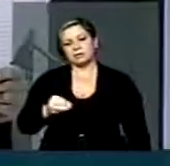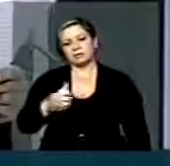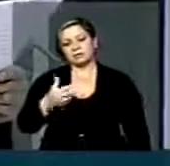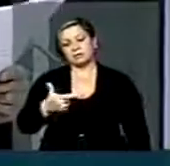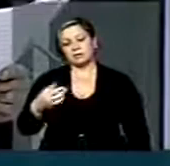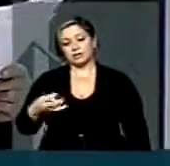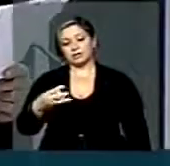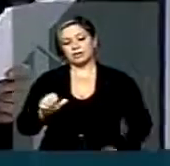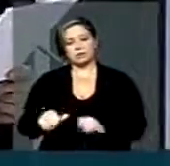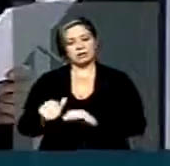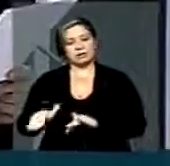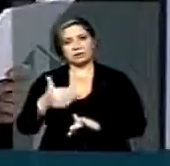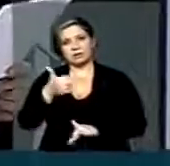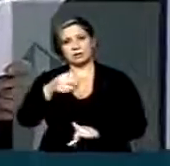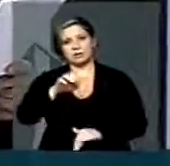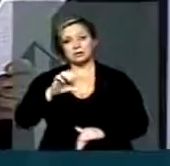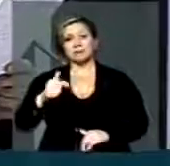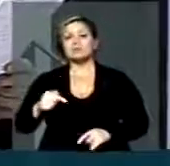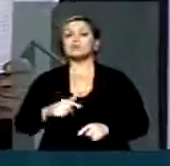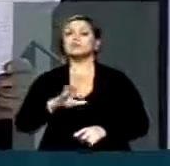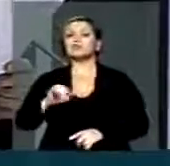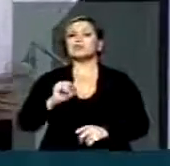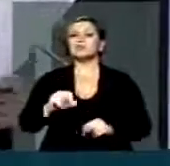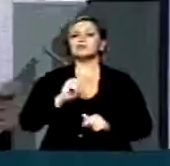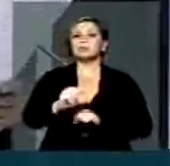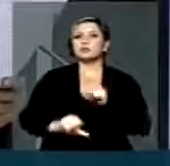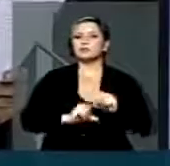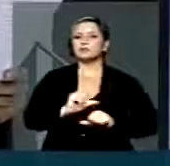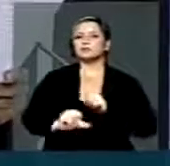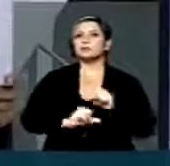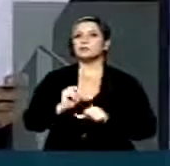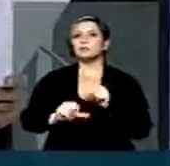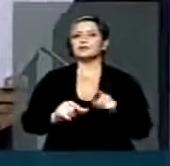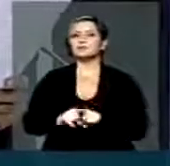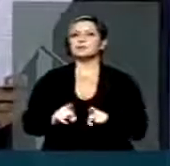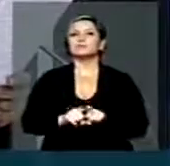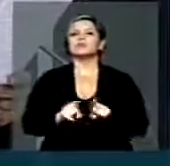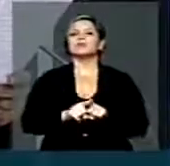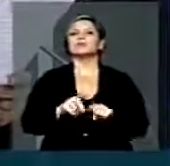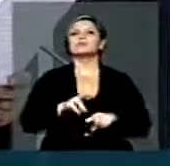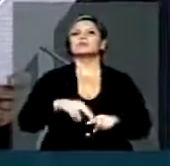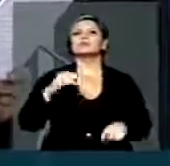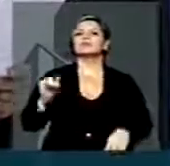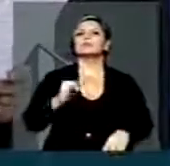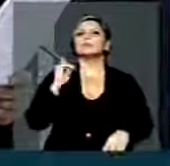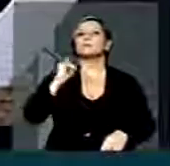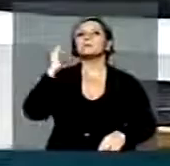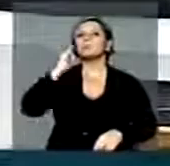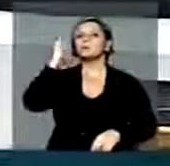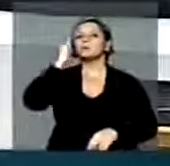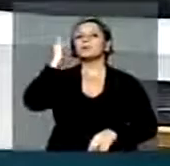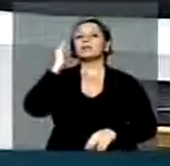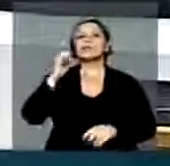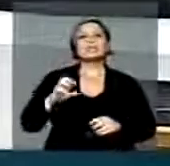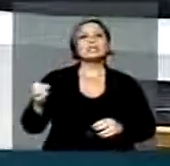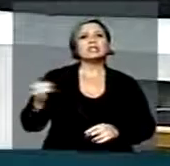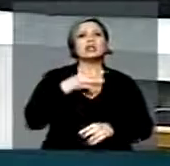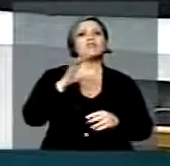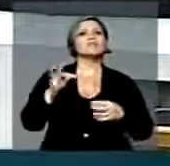de 1997, só poderá ser alterado mediante relevante inovação técnica,